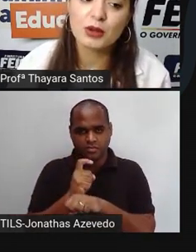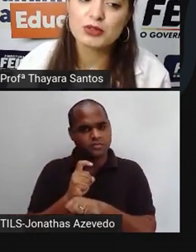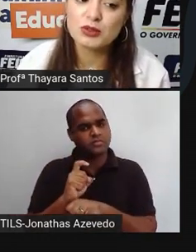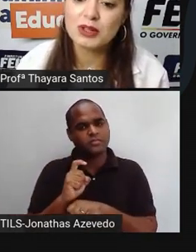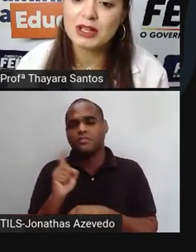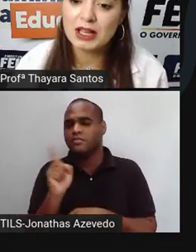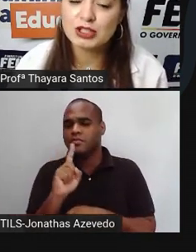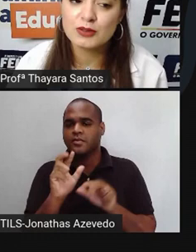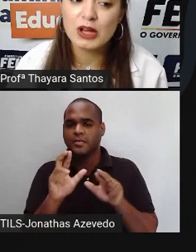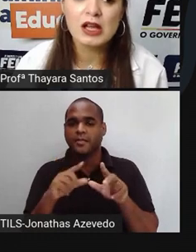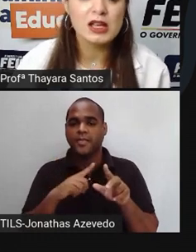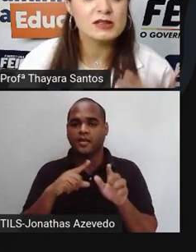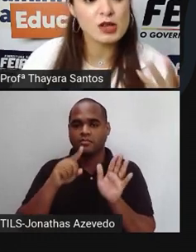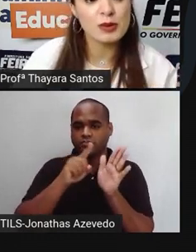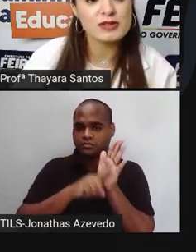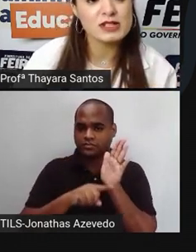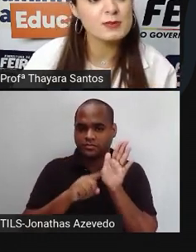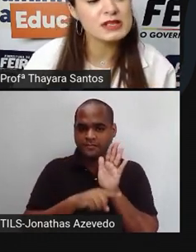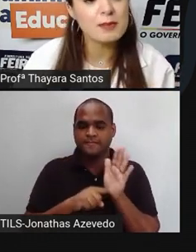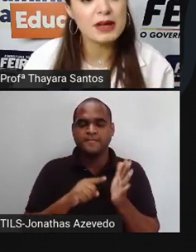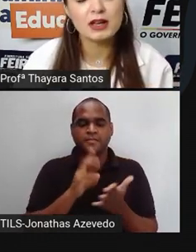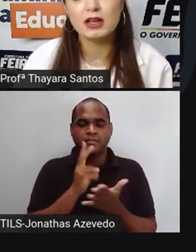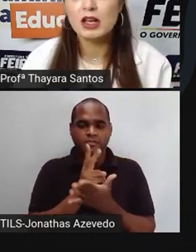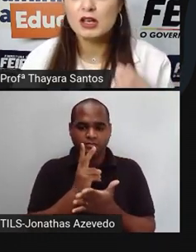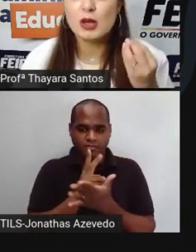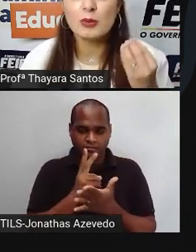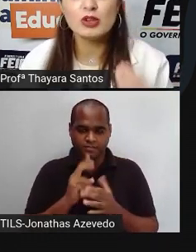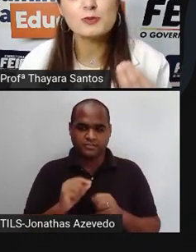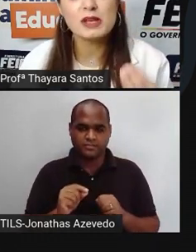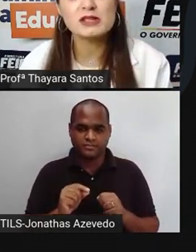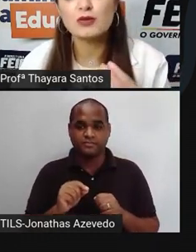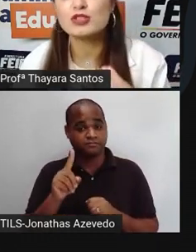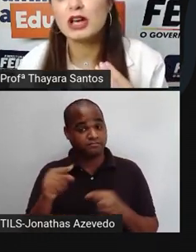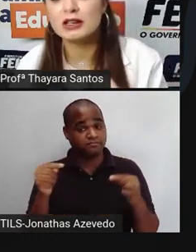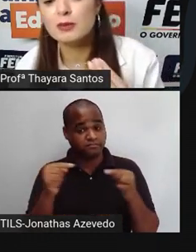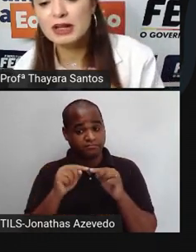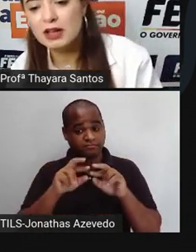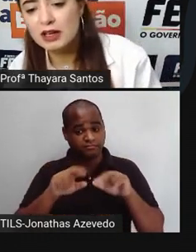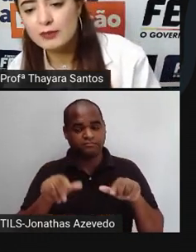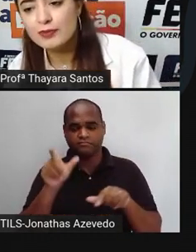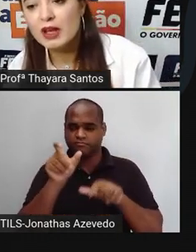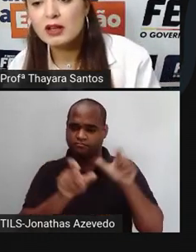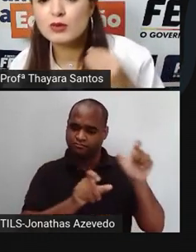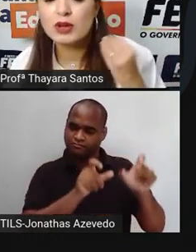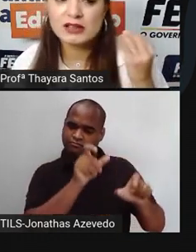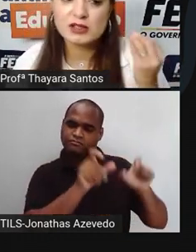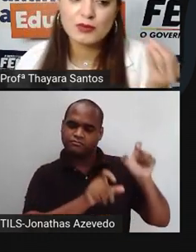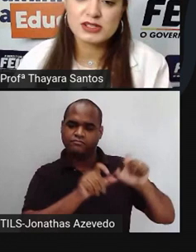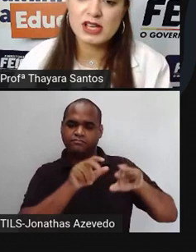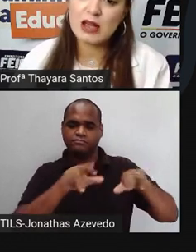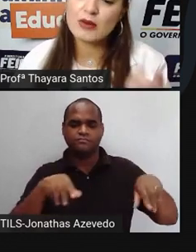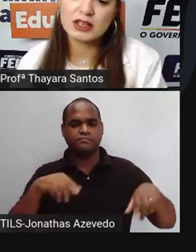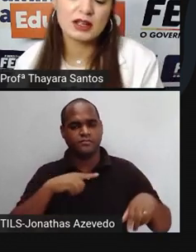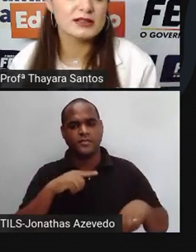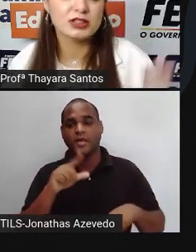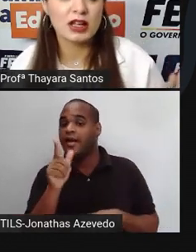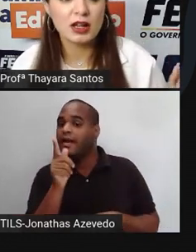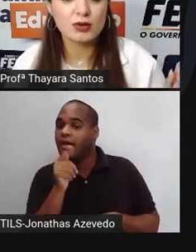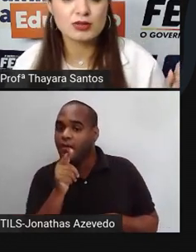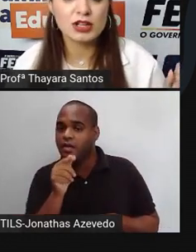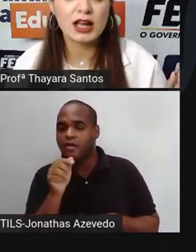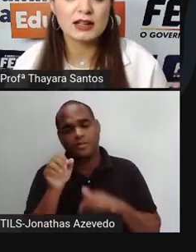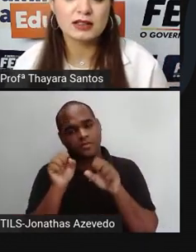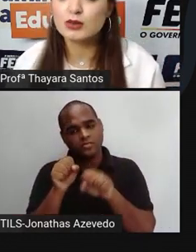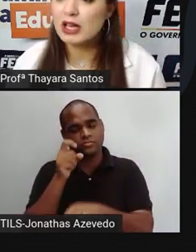temperatura continua negativa. Isso é só para vocês perceberem. Isso é muito específico de cada matéria. No caso, se fosse a água aqui, ela